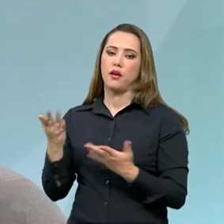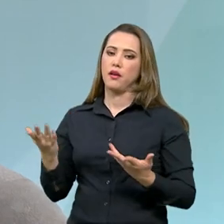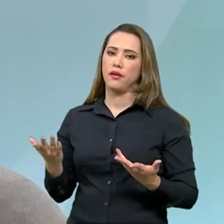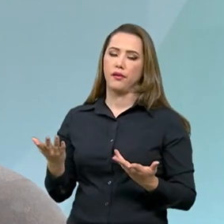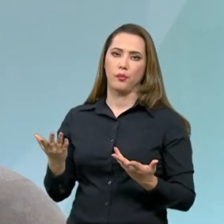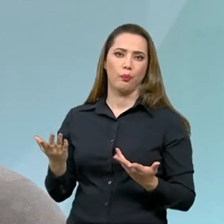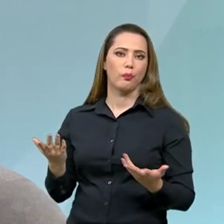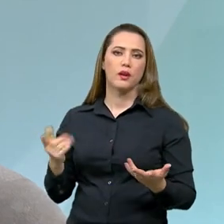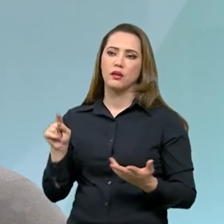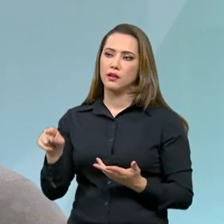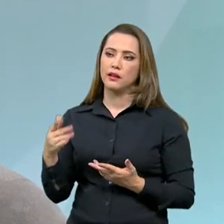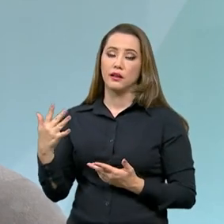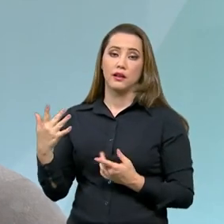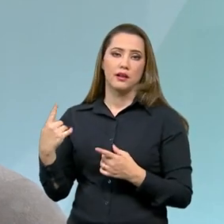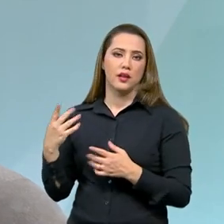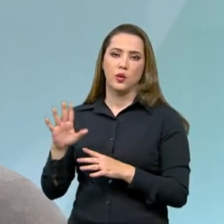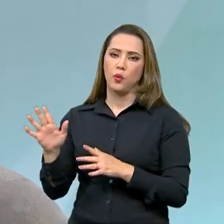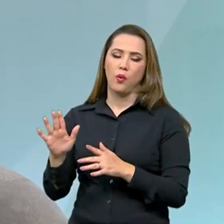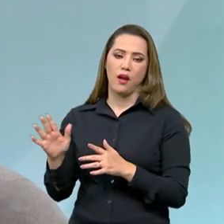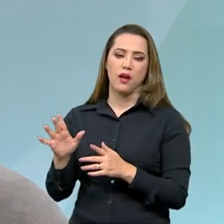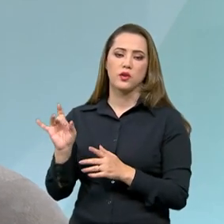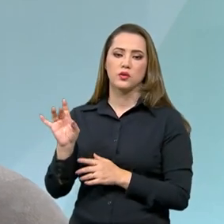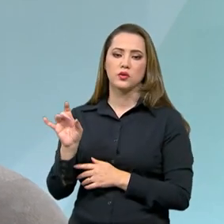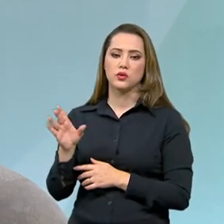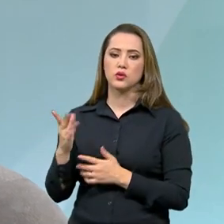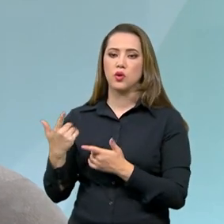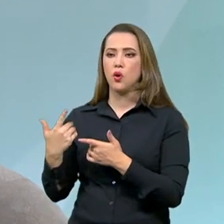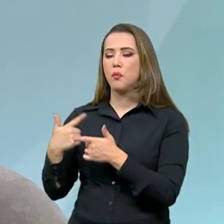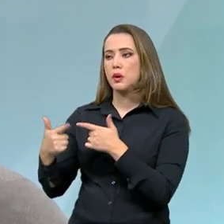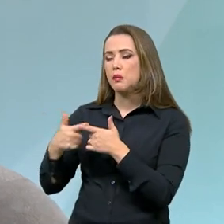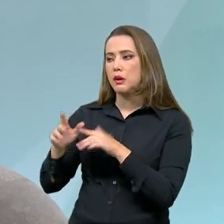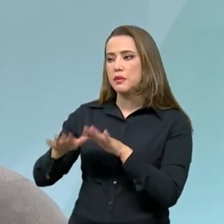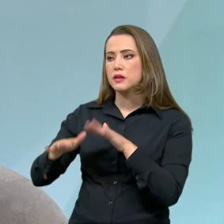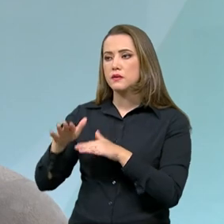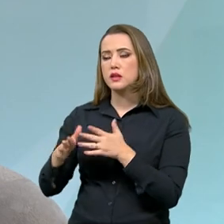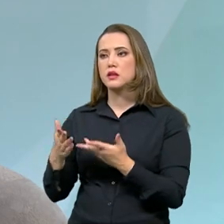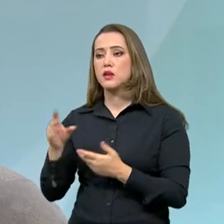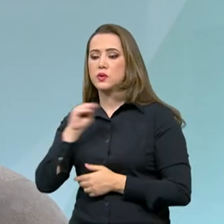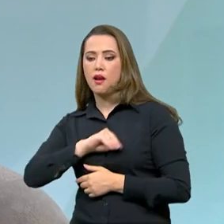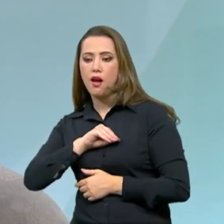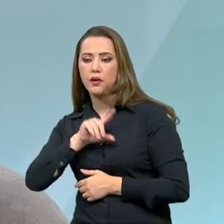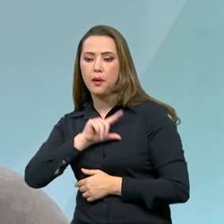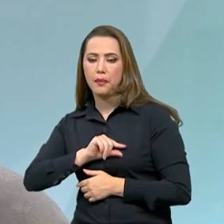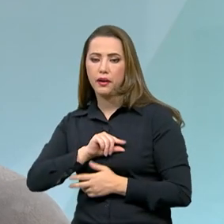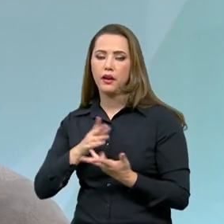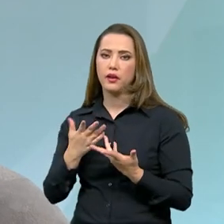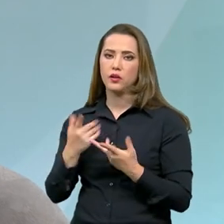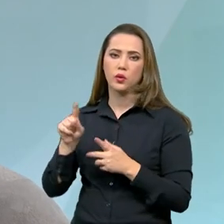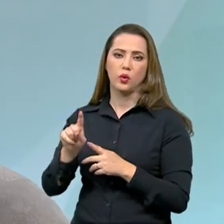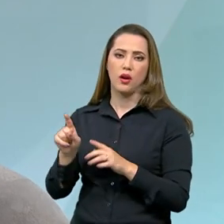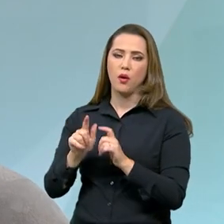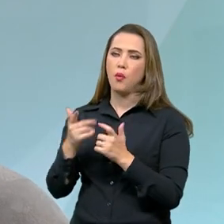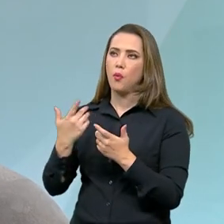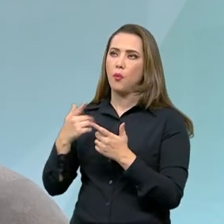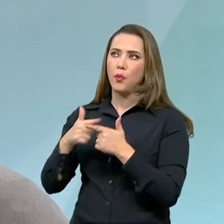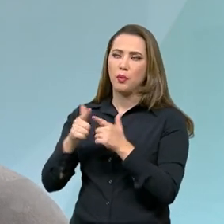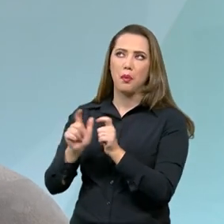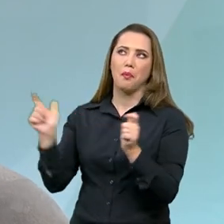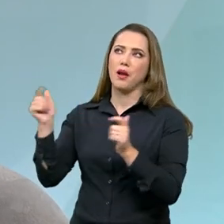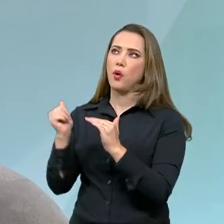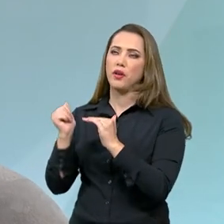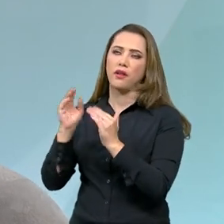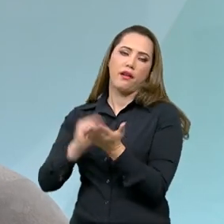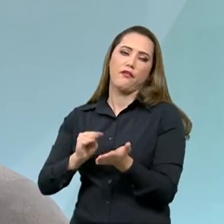necessariamente é uma questão habitacional. configura como um déficit. um problema, talvez, de remuneração, de salário, um problema macroeconômico. Mas